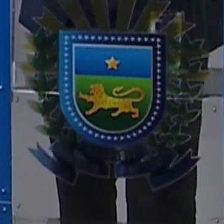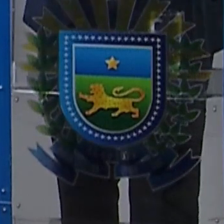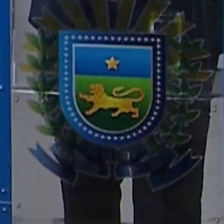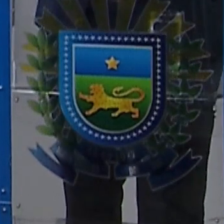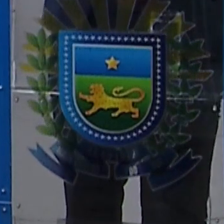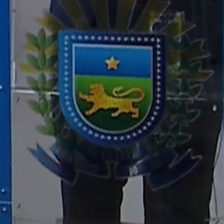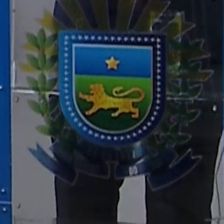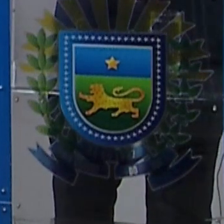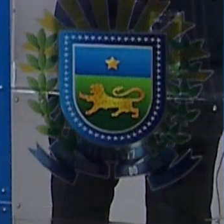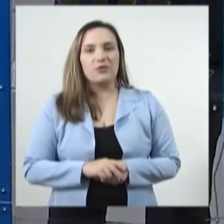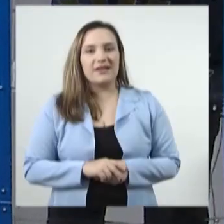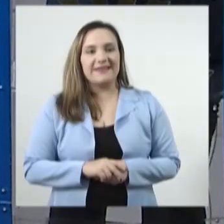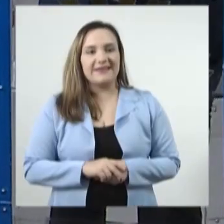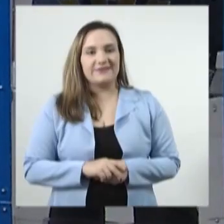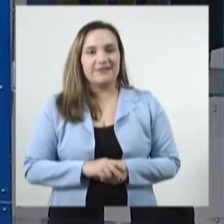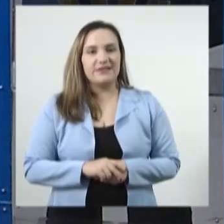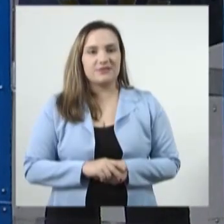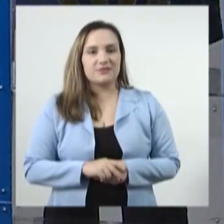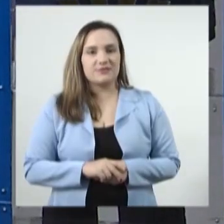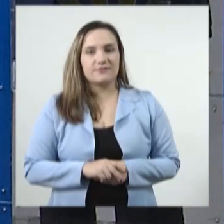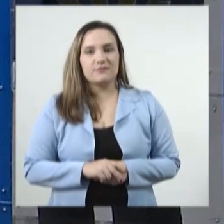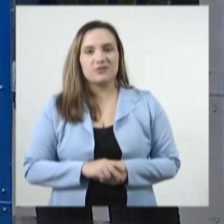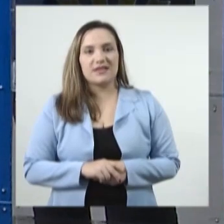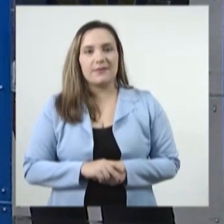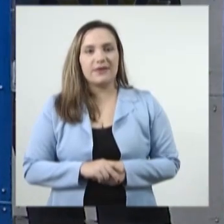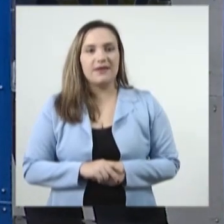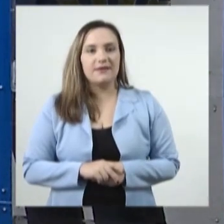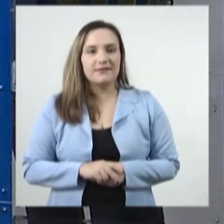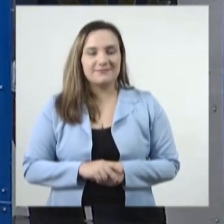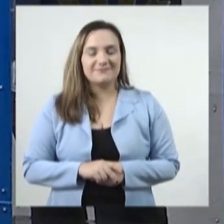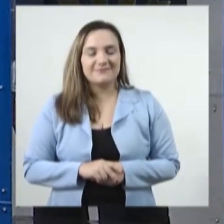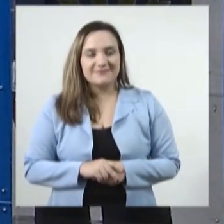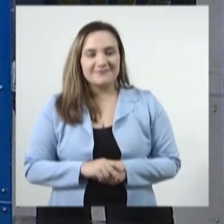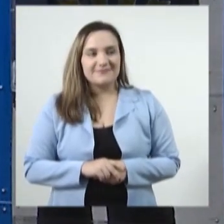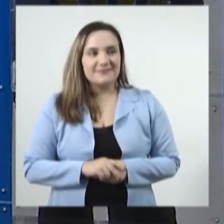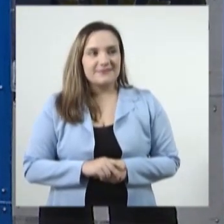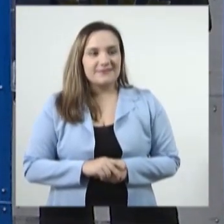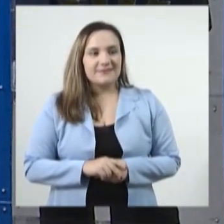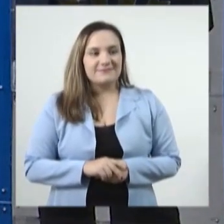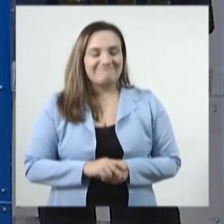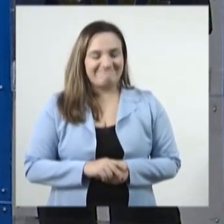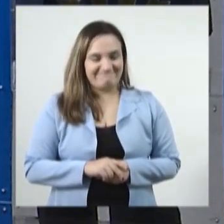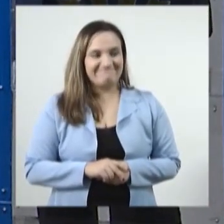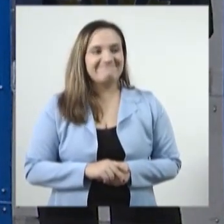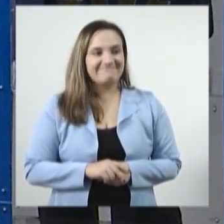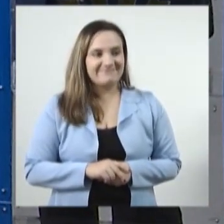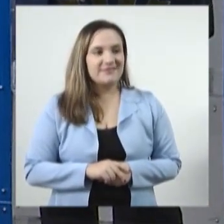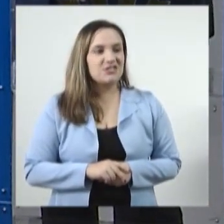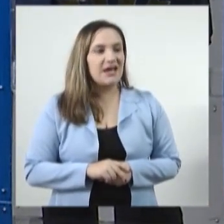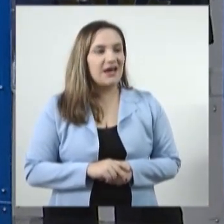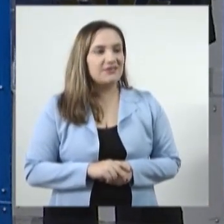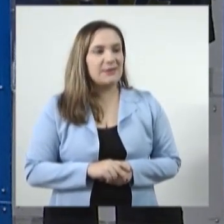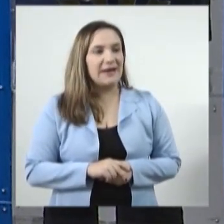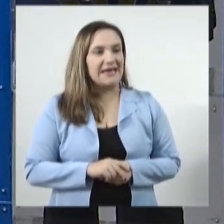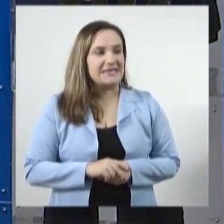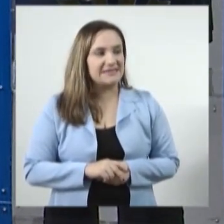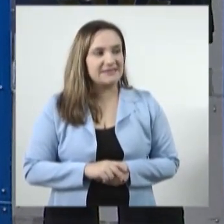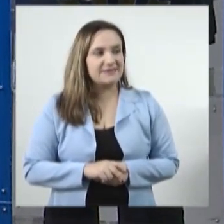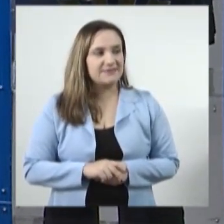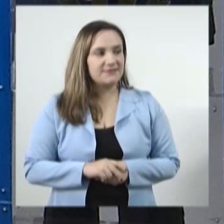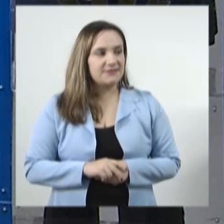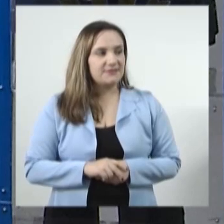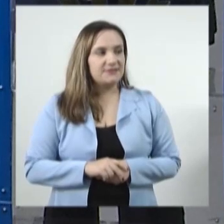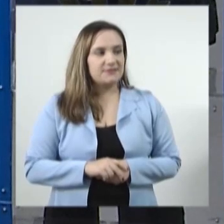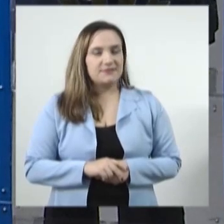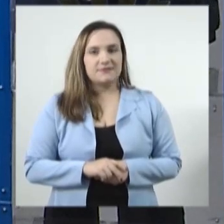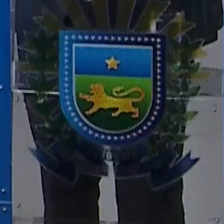Bom, são 10 horas e 22 minutos no horário oficial de Mato Grosso do Sul. Para quem está acompanhando ao vivo a programação da TV Assembleia, nós